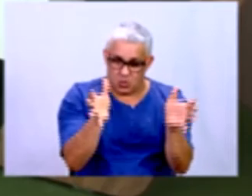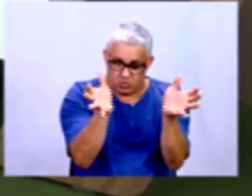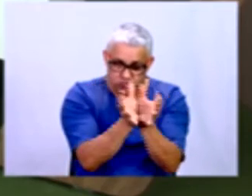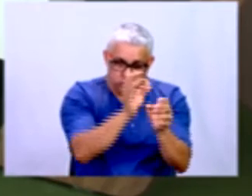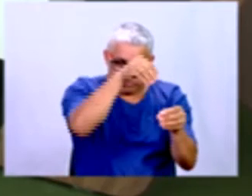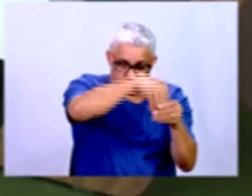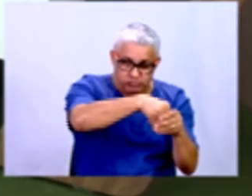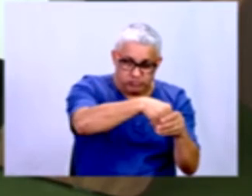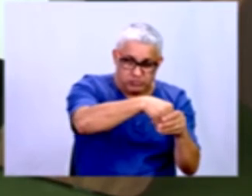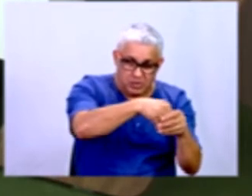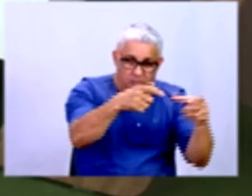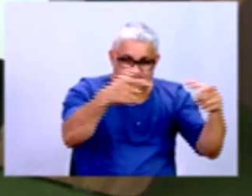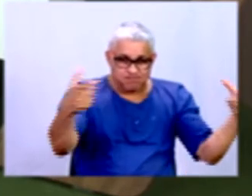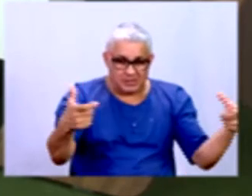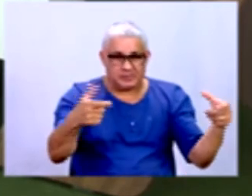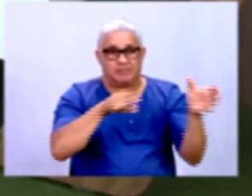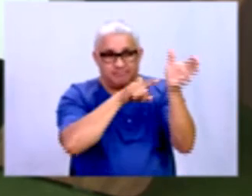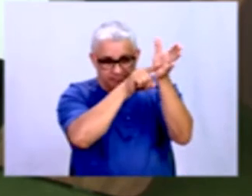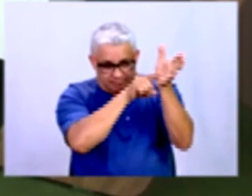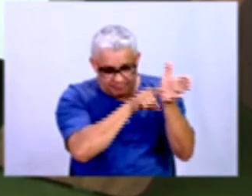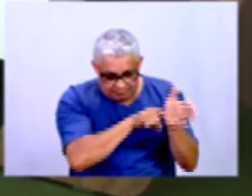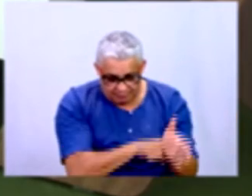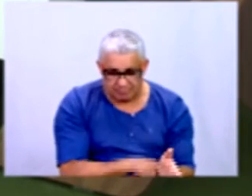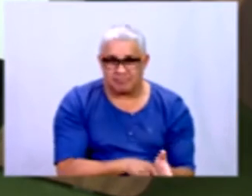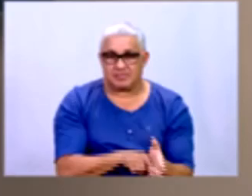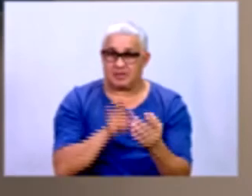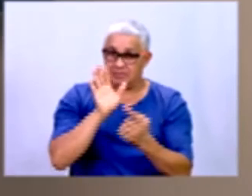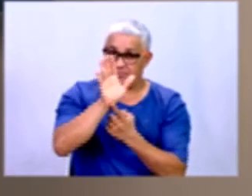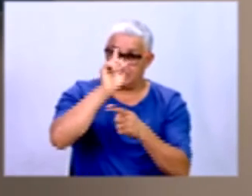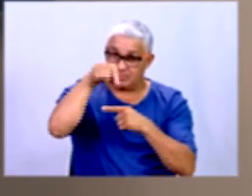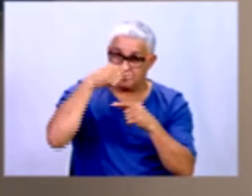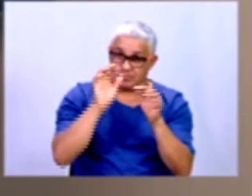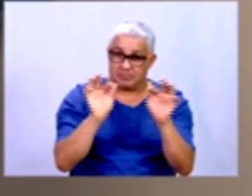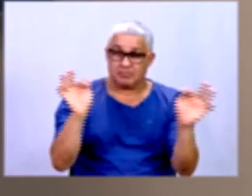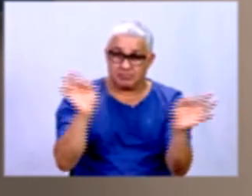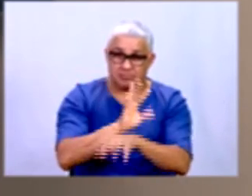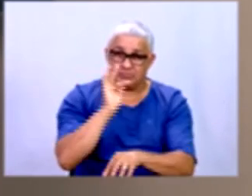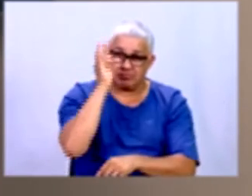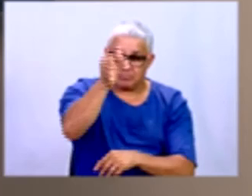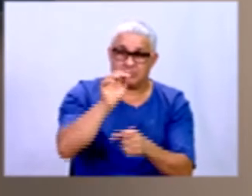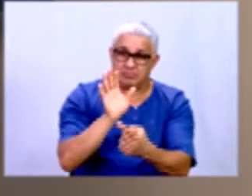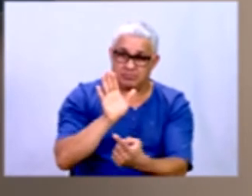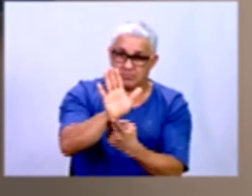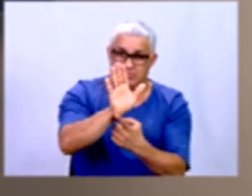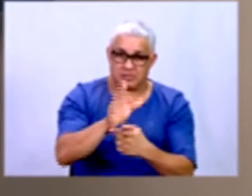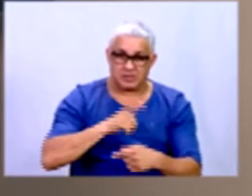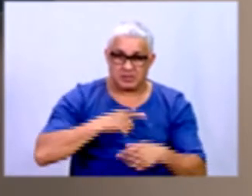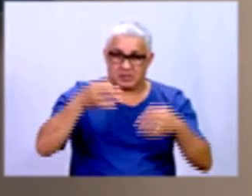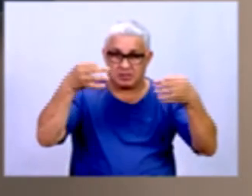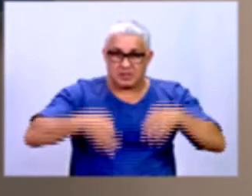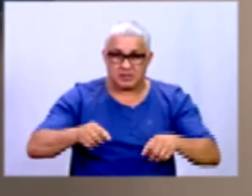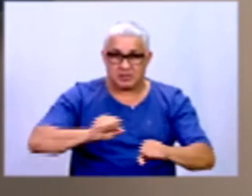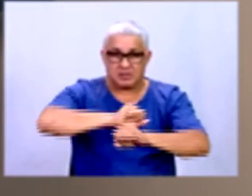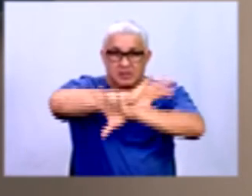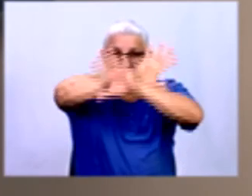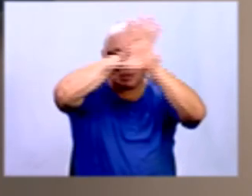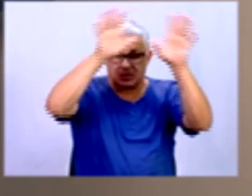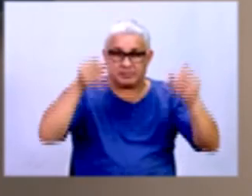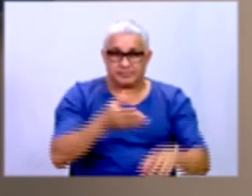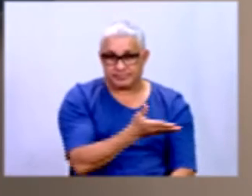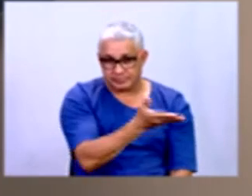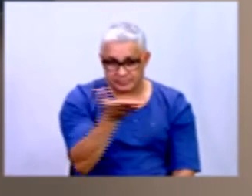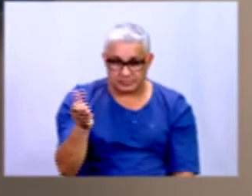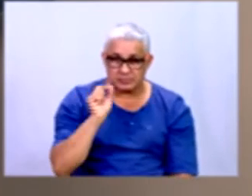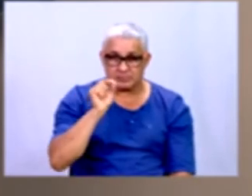daquele grupo maior para poder fazer essa pesquisa. Exatamente. Então, eu tenho certeza que ficou bem claro para vocês aí o que é